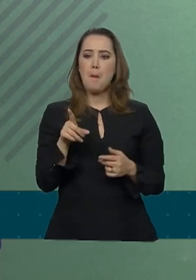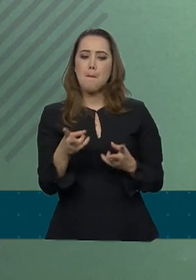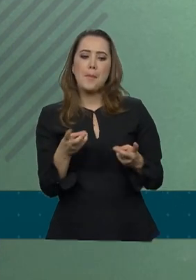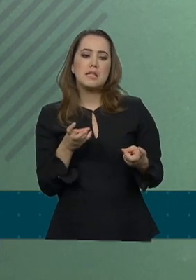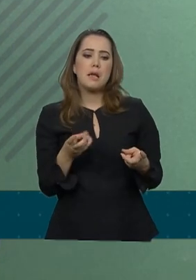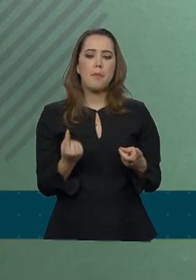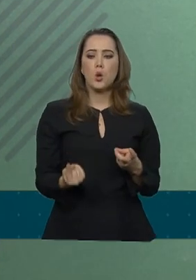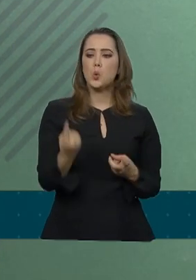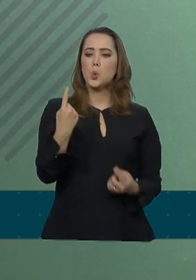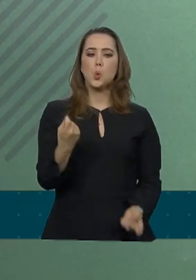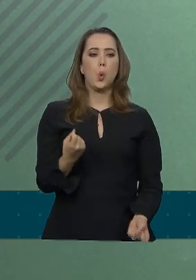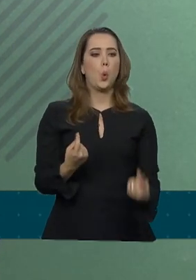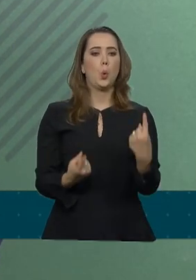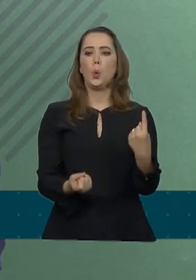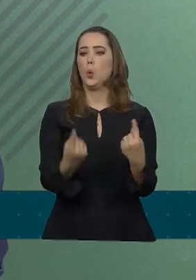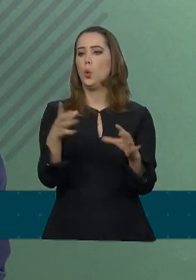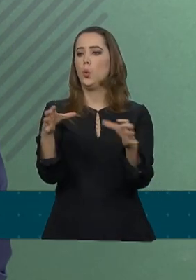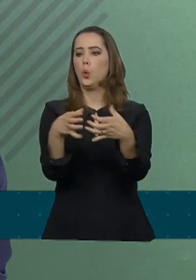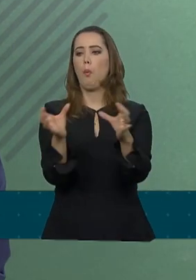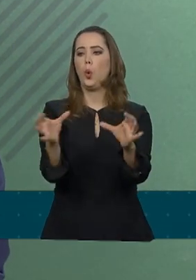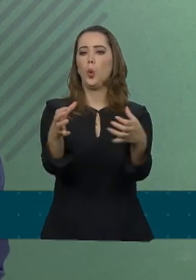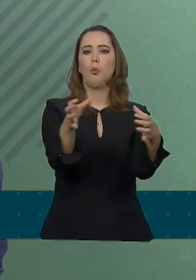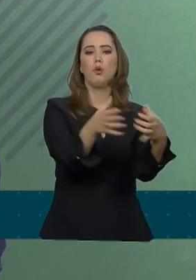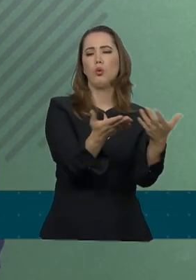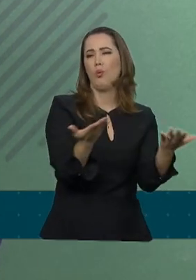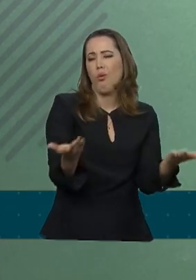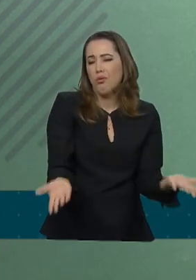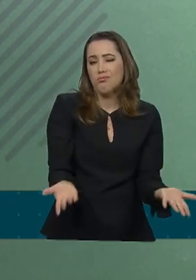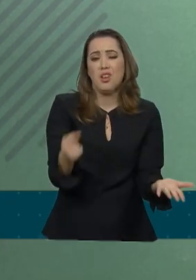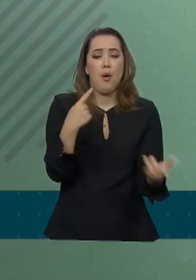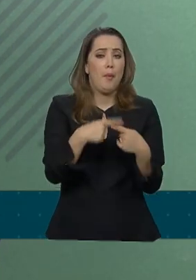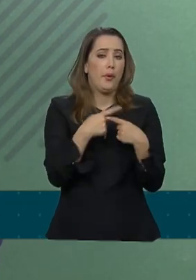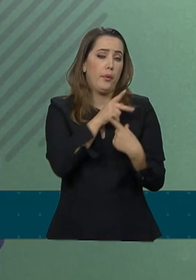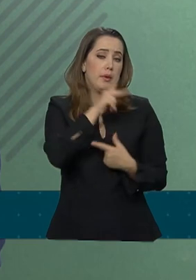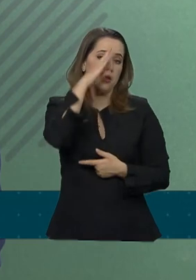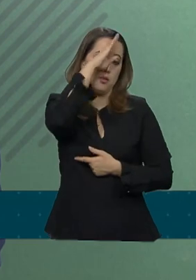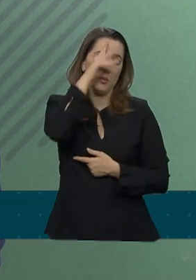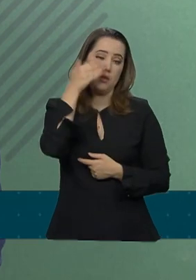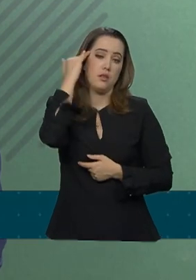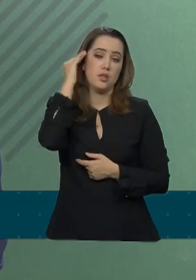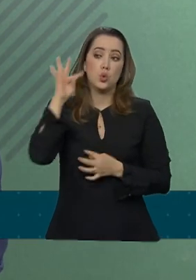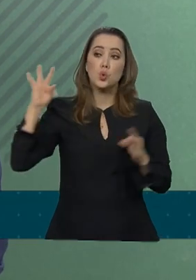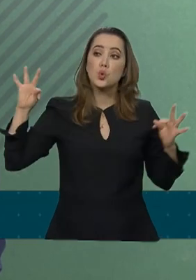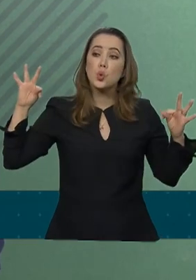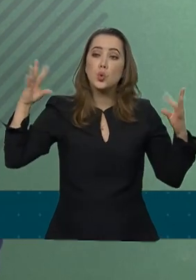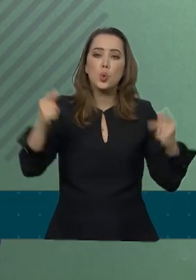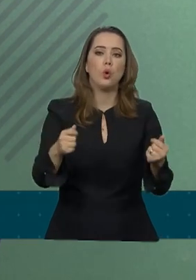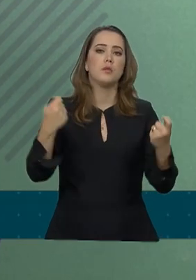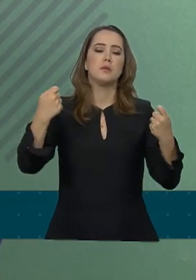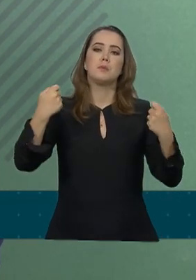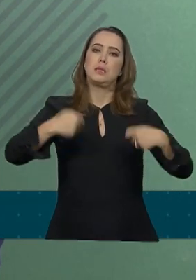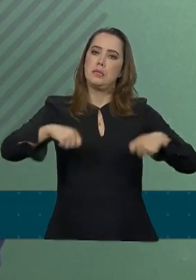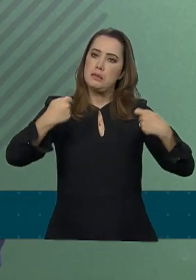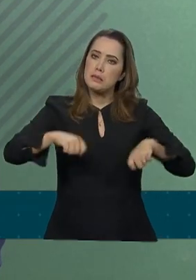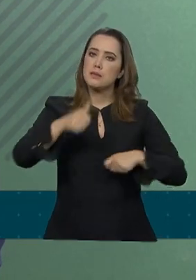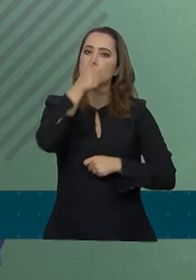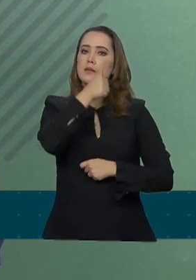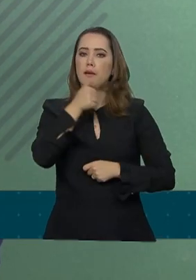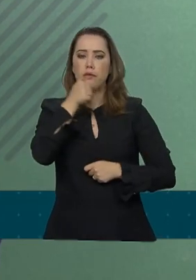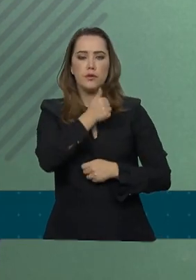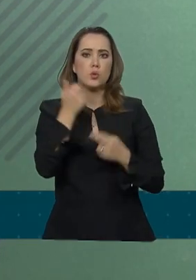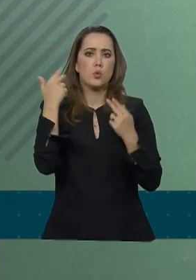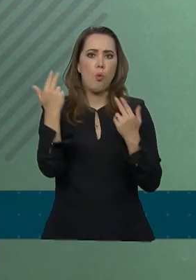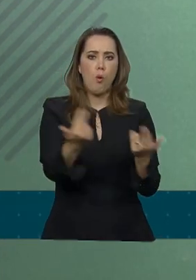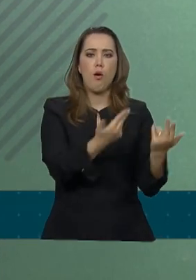identificando pontualmente determinadas categorias, porque o presidente entende que todo mundo vai ter sua cota de sacrifício.